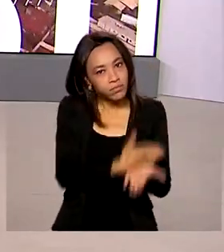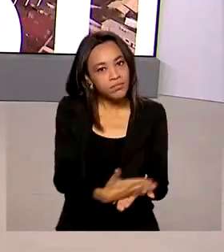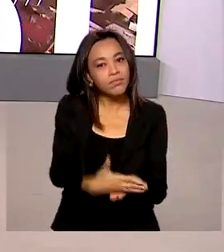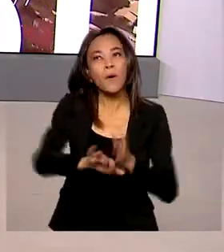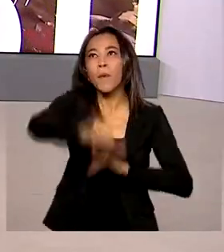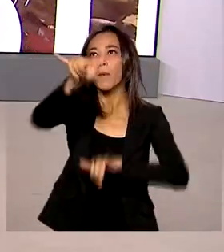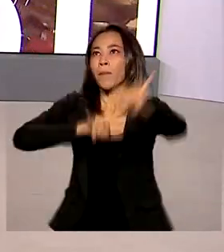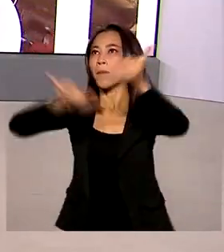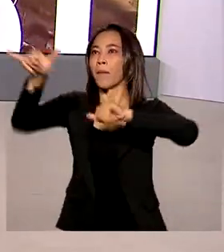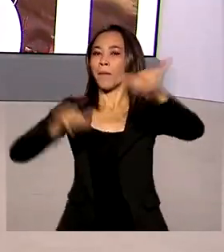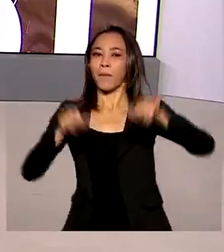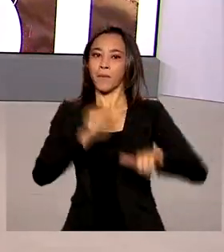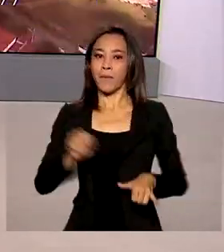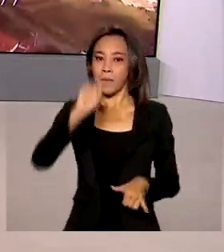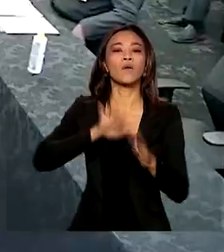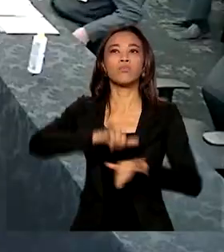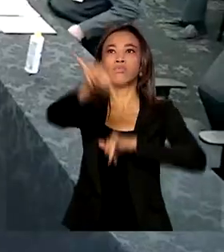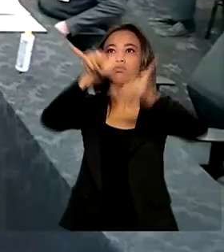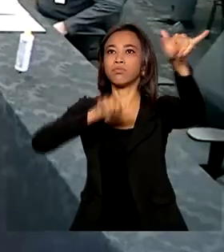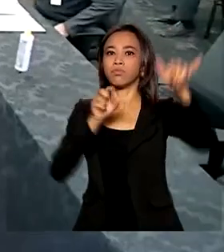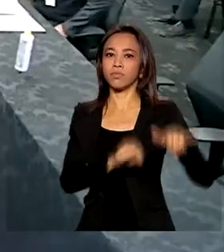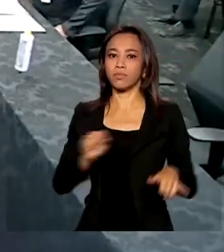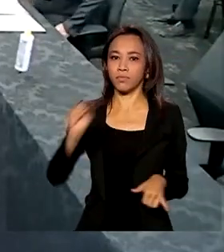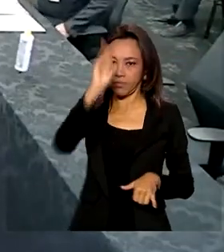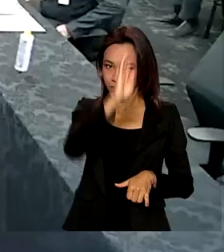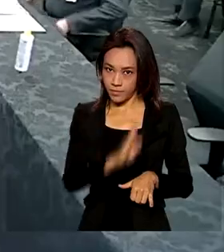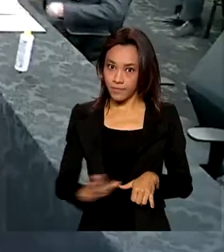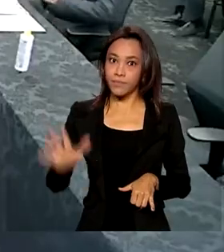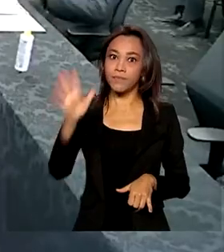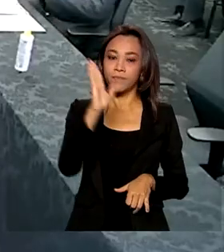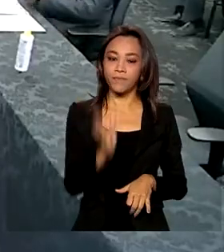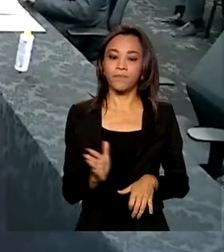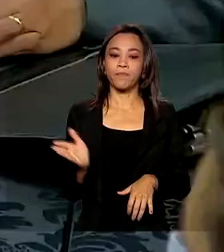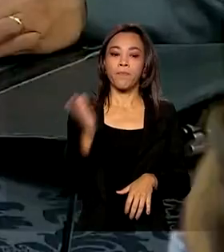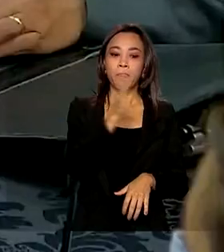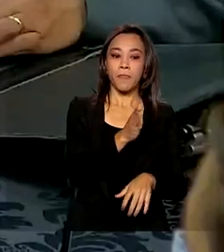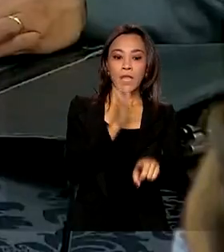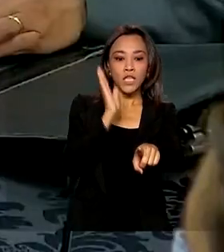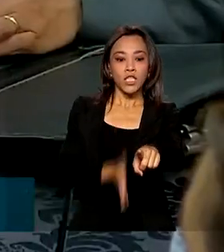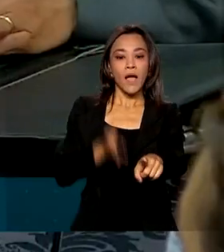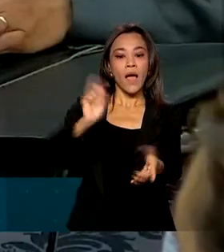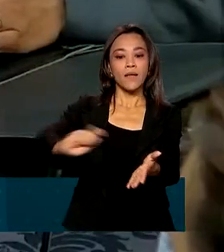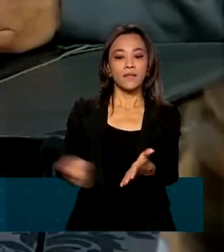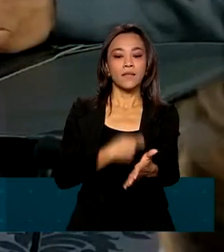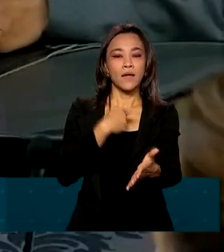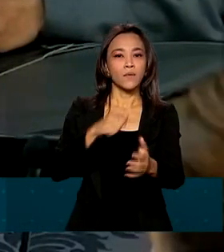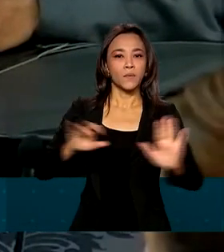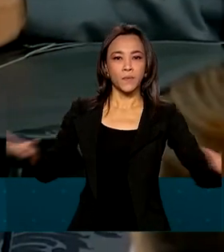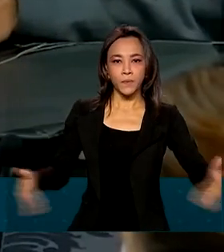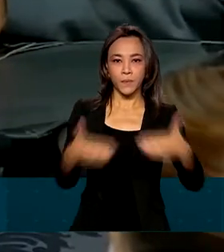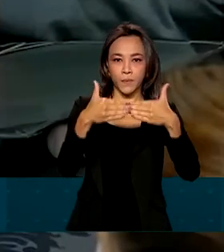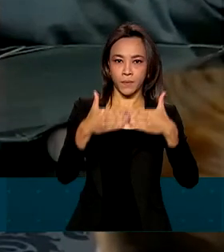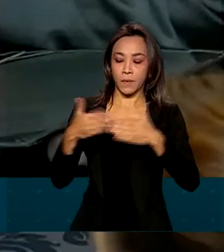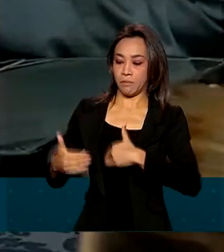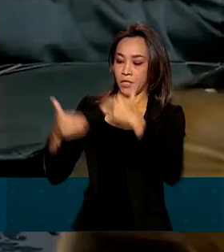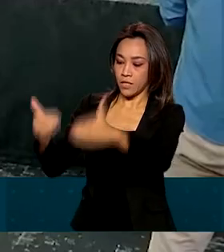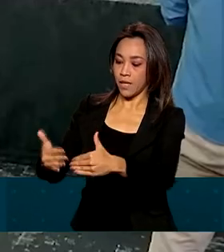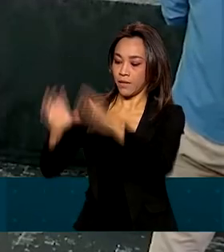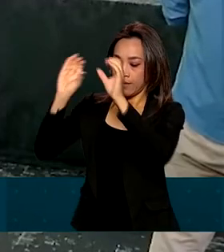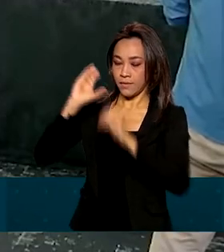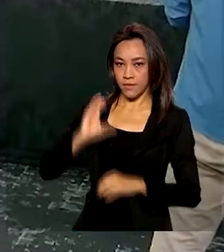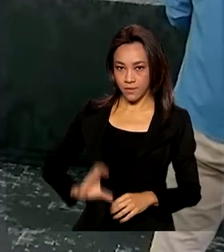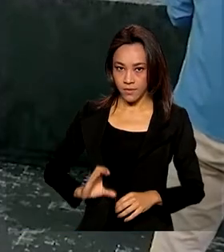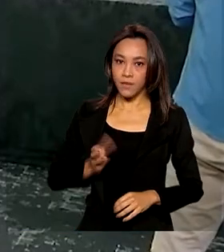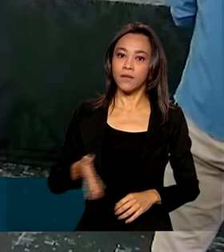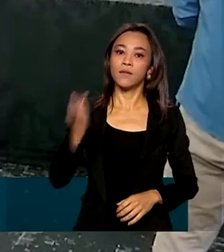aeroportos de todo o país. Foram assinados termos de cooperação com os Ministérios da Cidadania e da